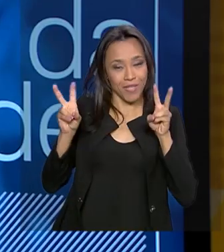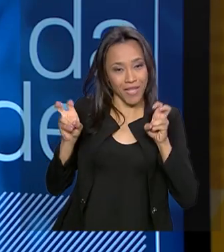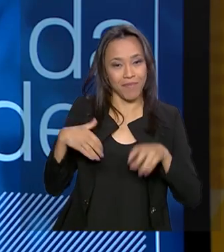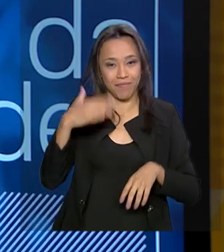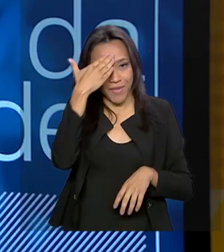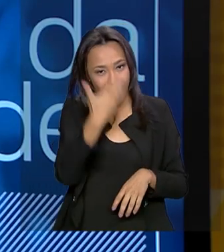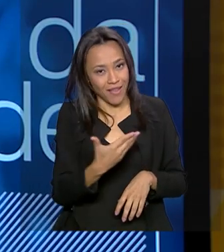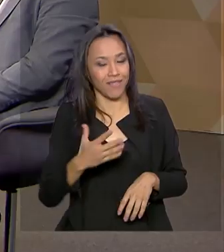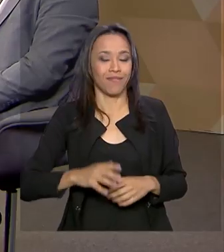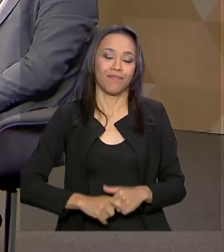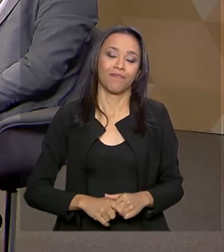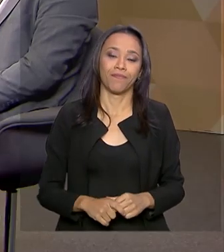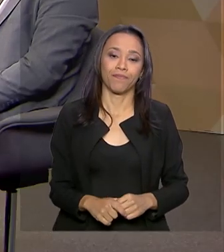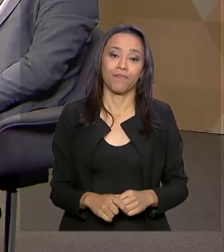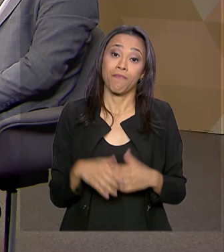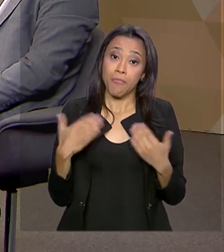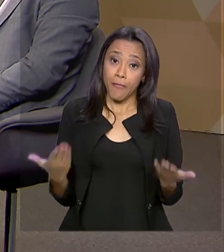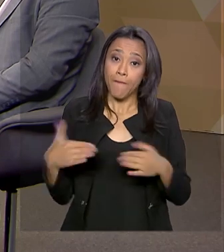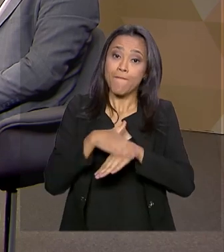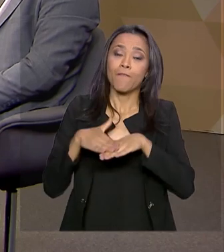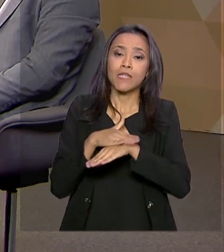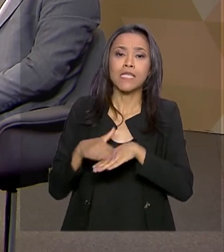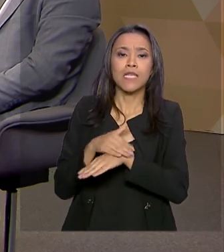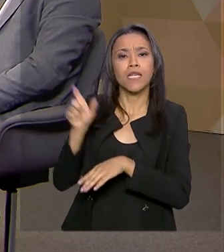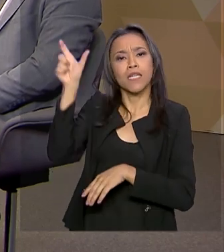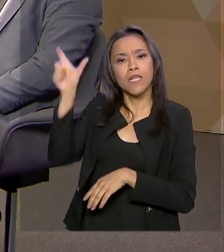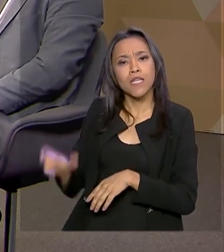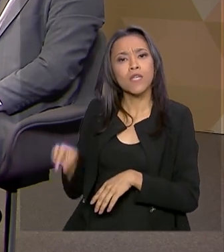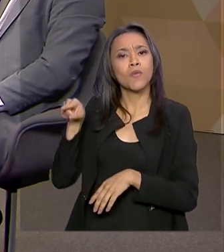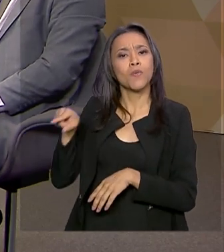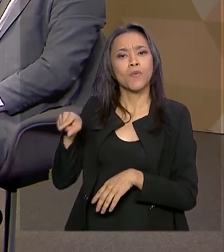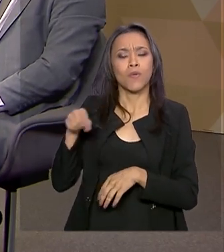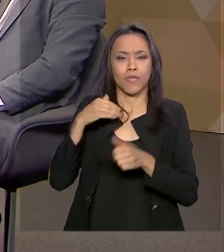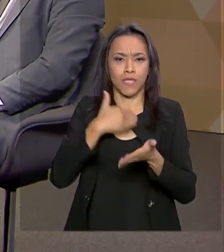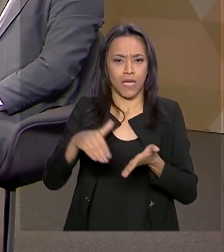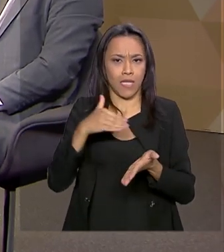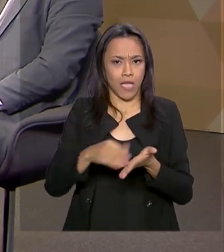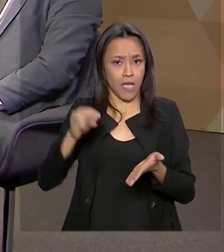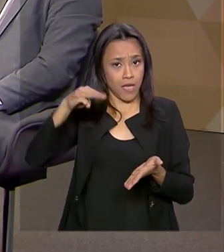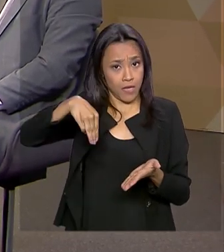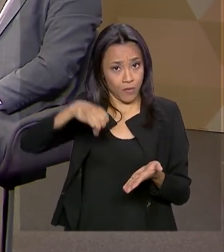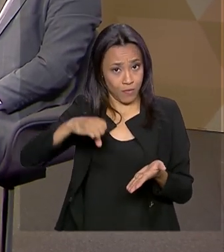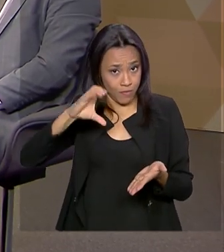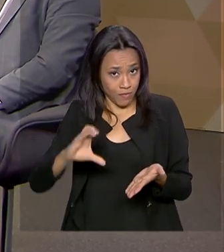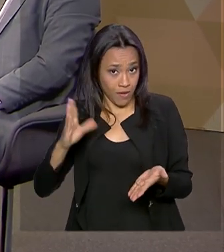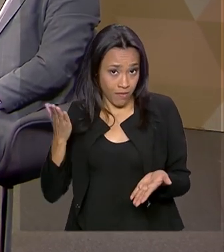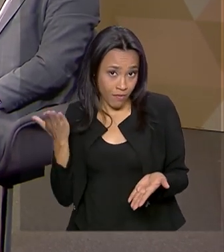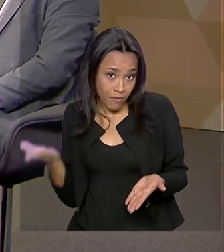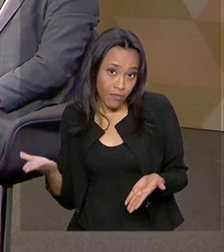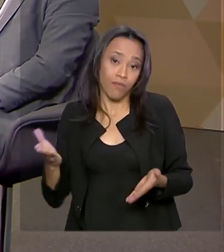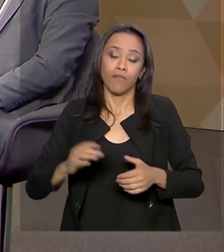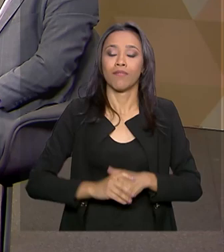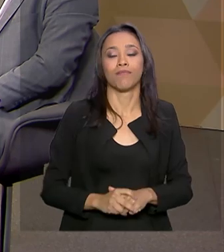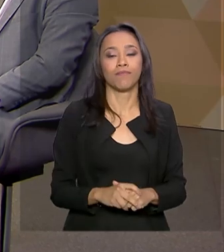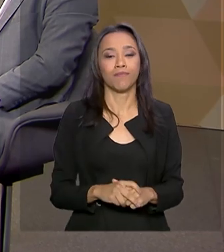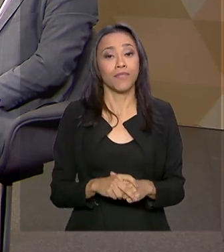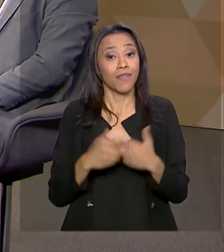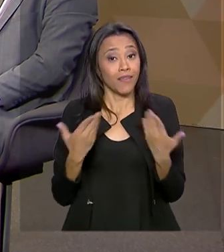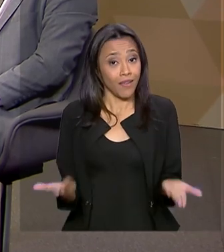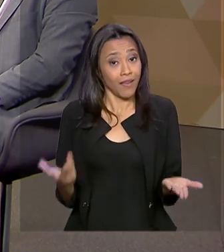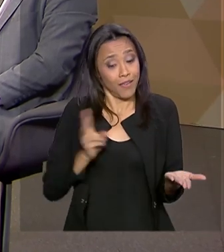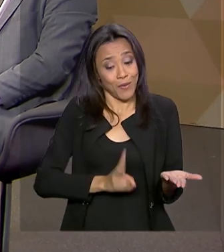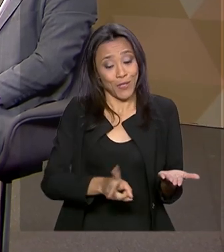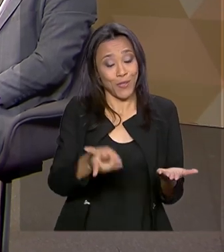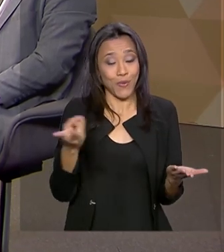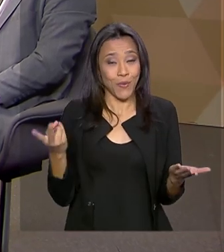Obrigado, até a próxima. Eu conversei com o secretário de Educação Superior do Ministério da Educação, Arnaldo Barbosa. E o Brasil